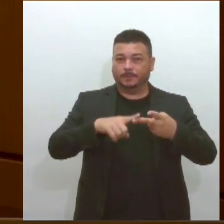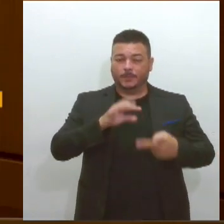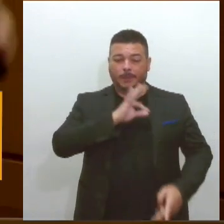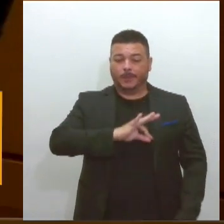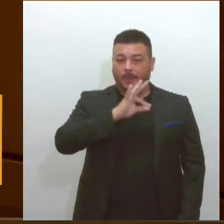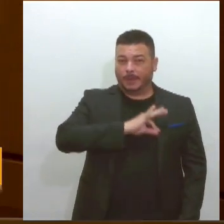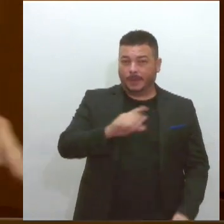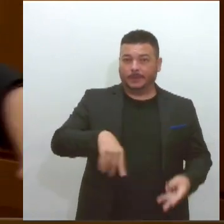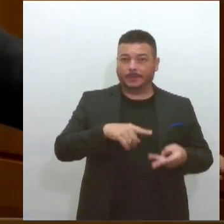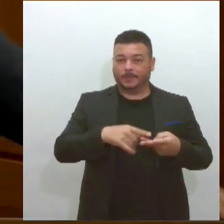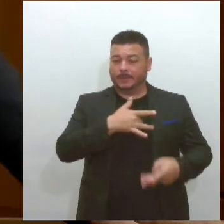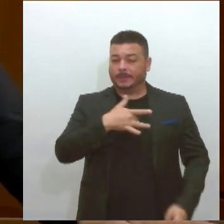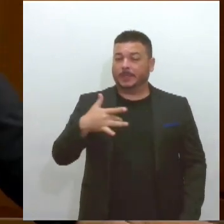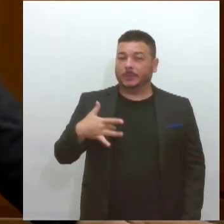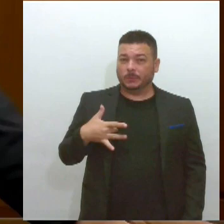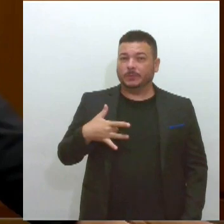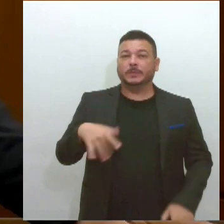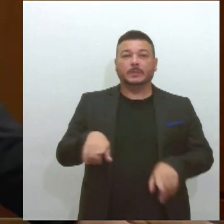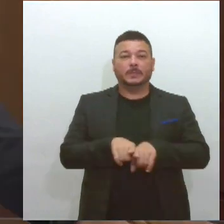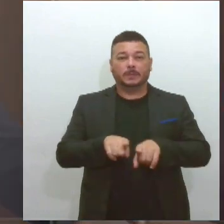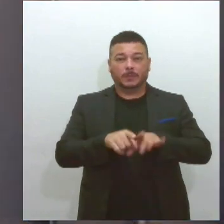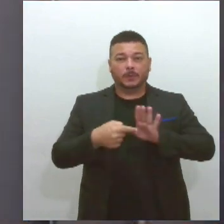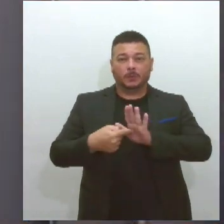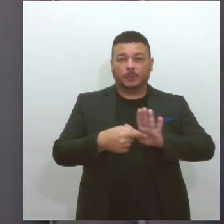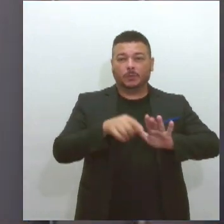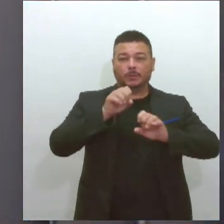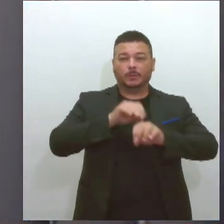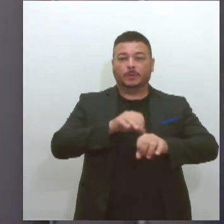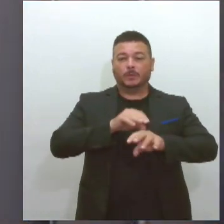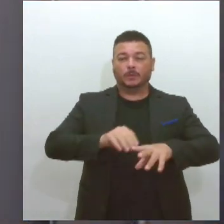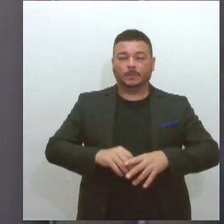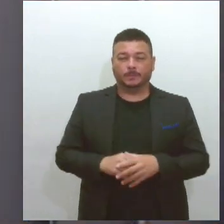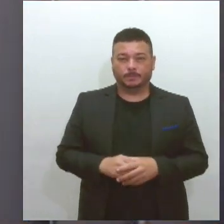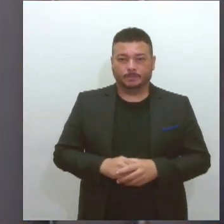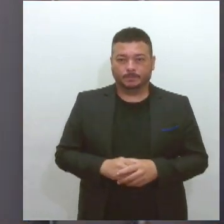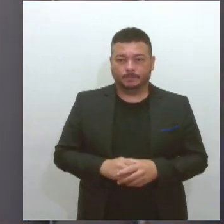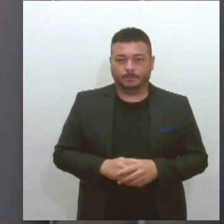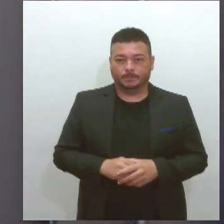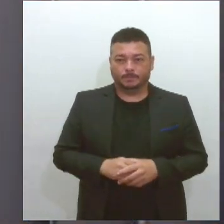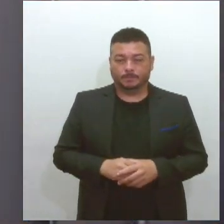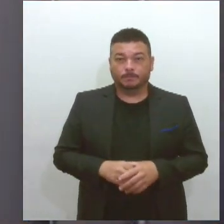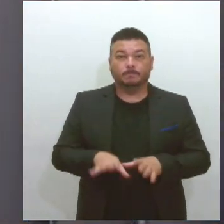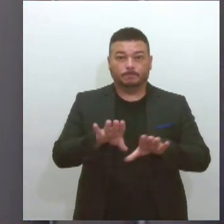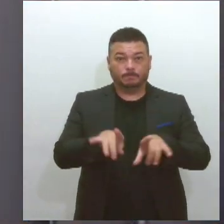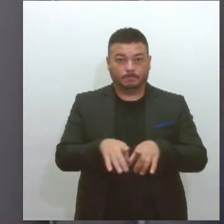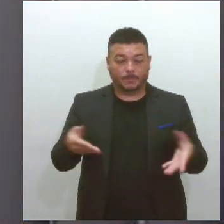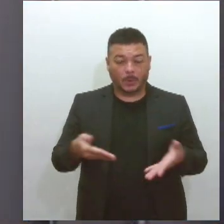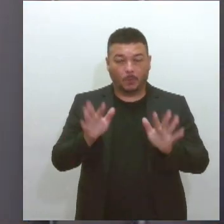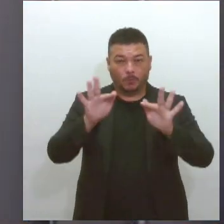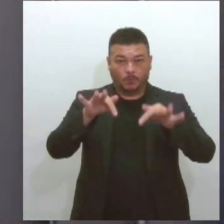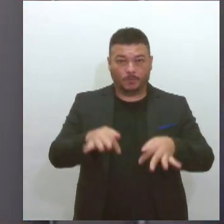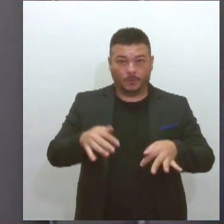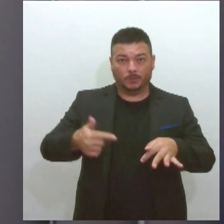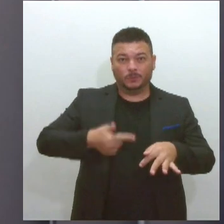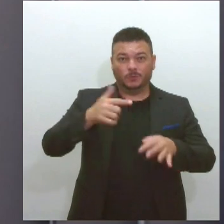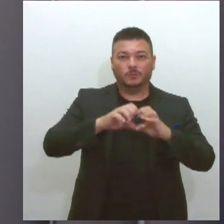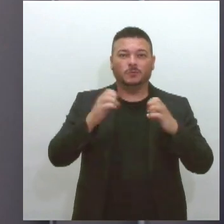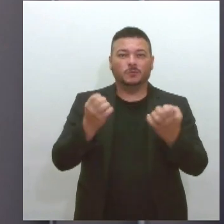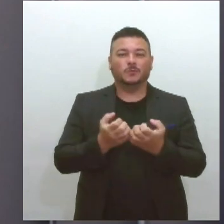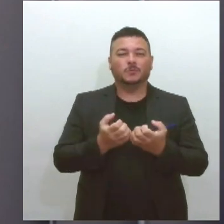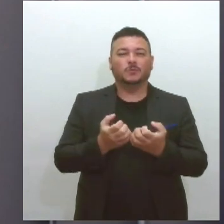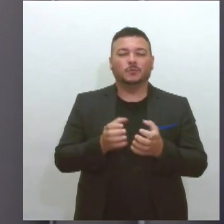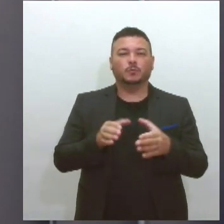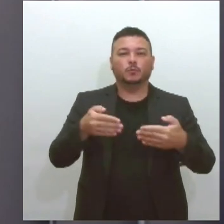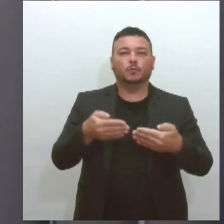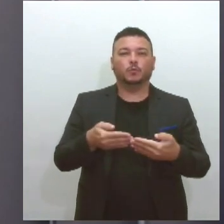saúde e nos indicadores de educação. E olha, terminou hoje o segundo encontro do Fórum Permanente das Comissões